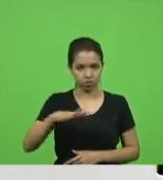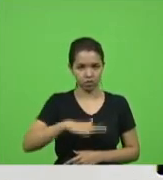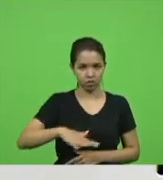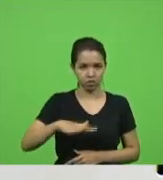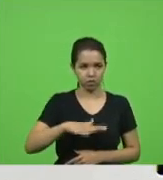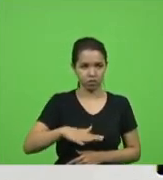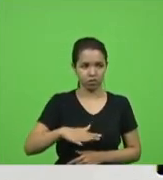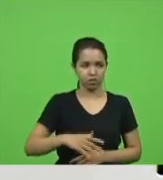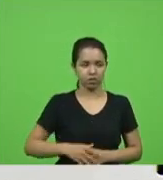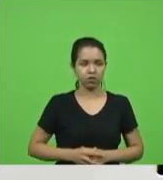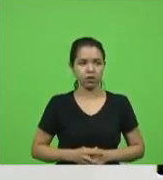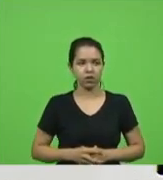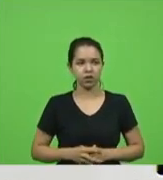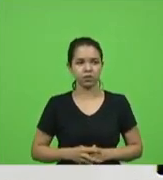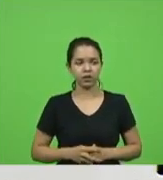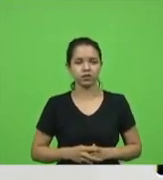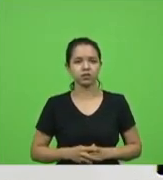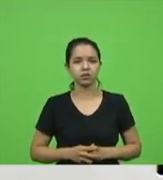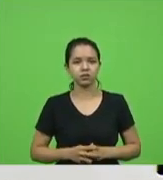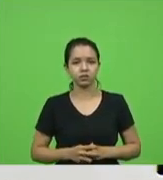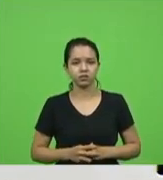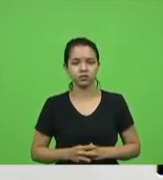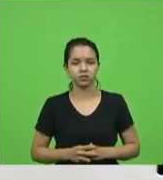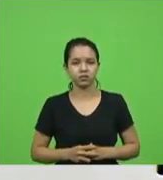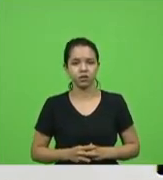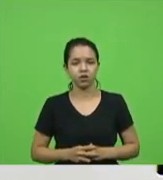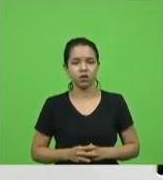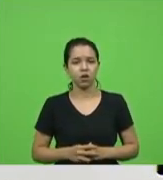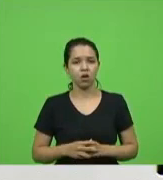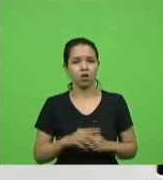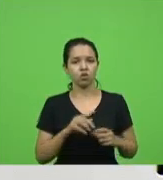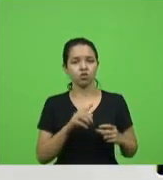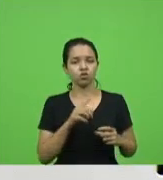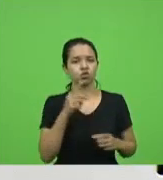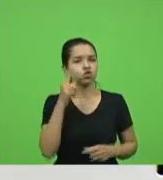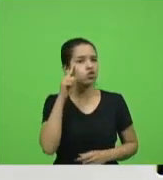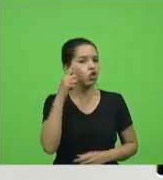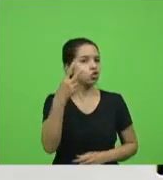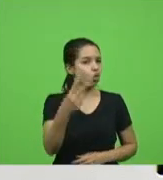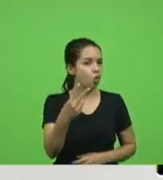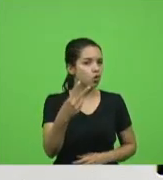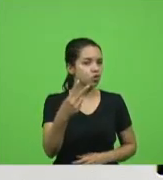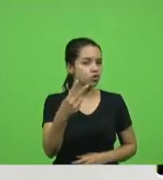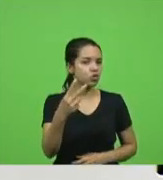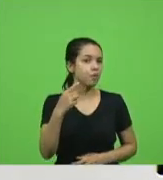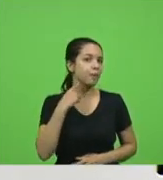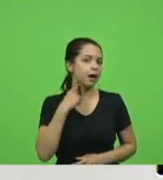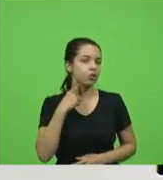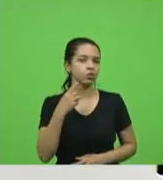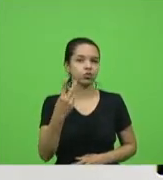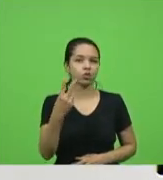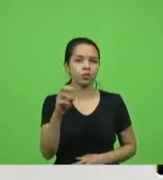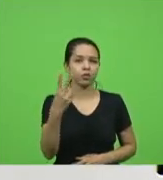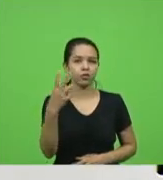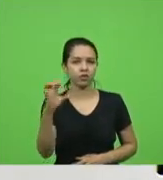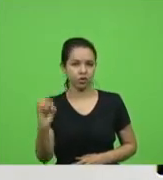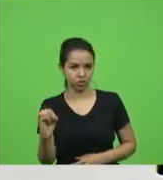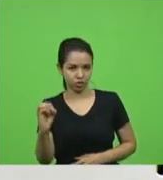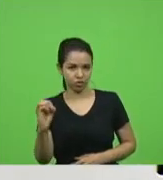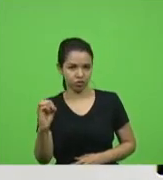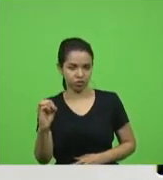faltando o leito 2 de maio de 2020 2 de maio de 2020